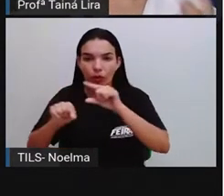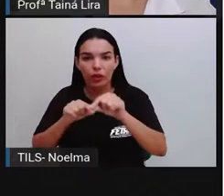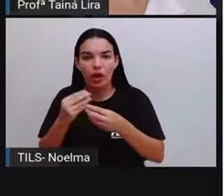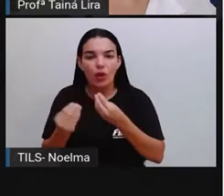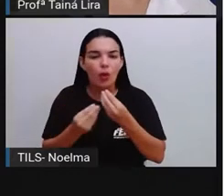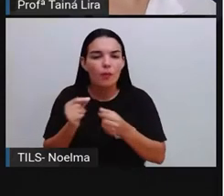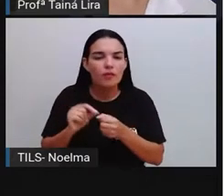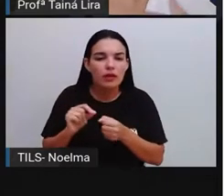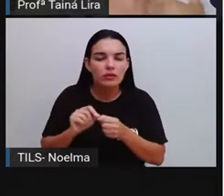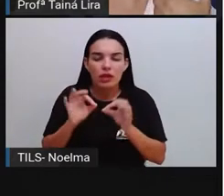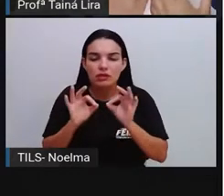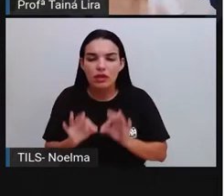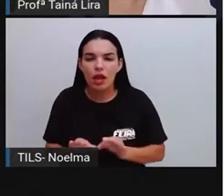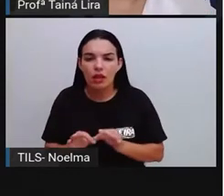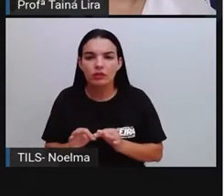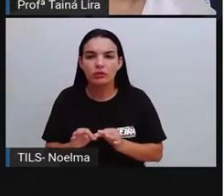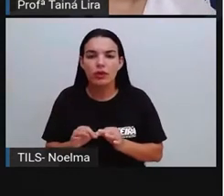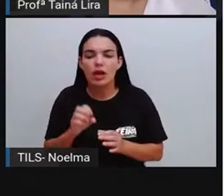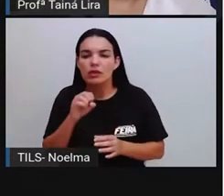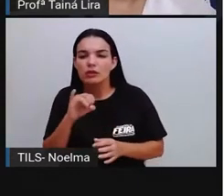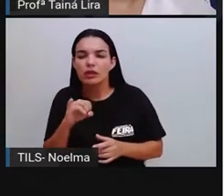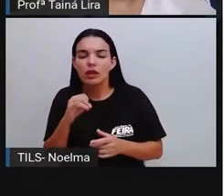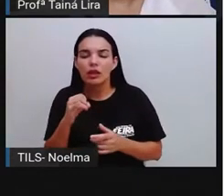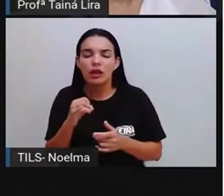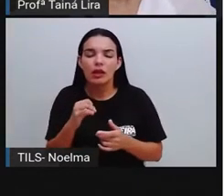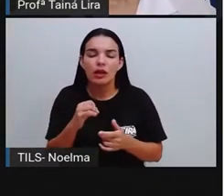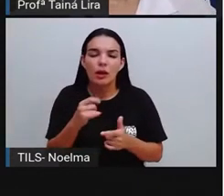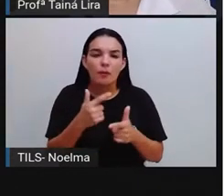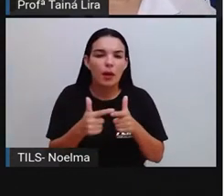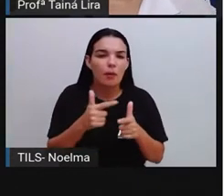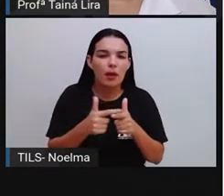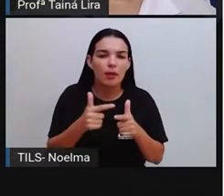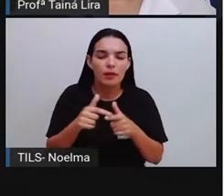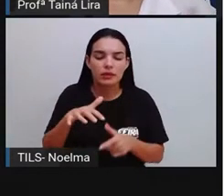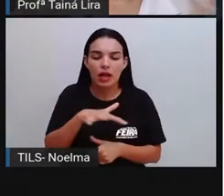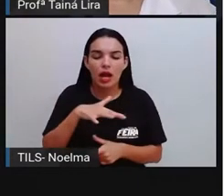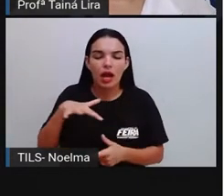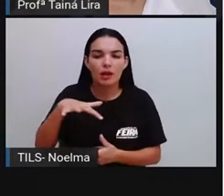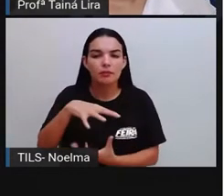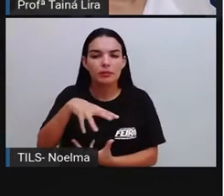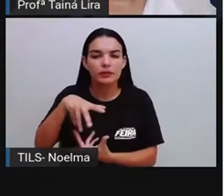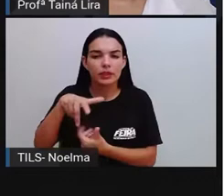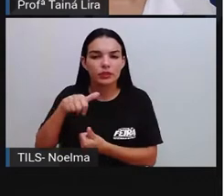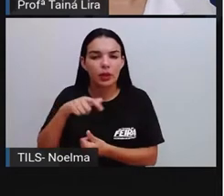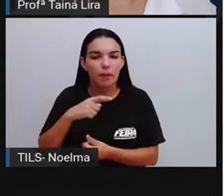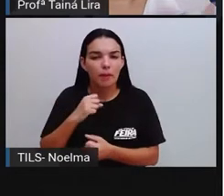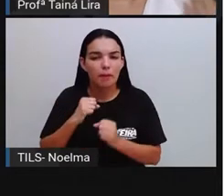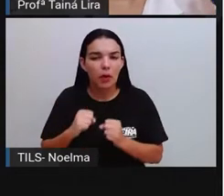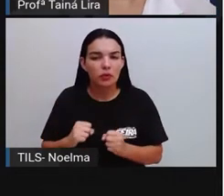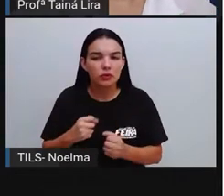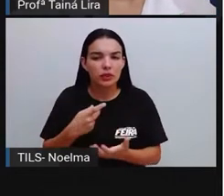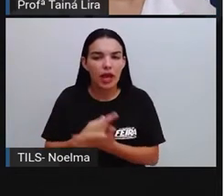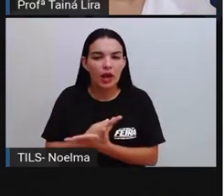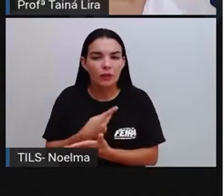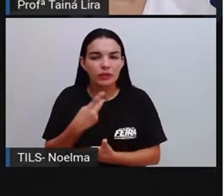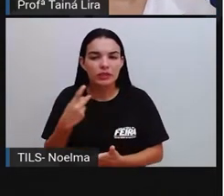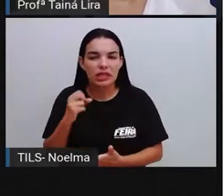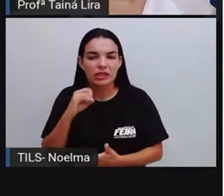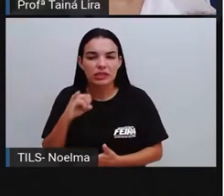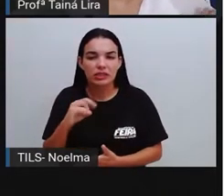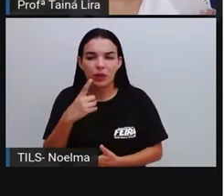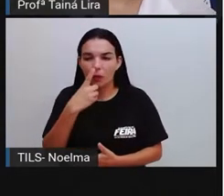descarte, quais são os problemas ambientais, né? Que o lixo pode causar quando ele é